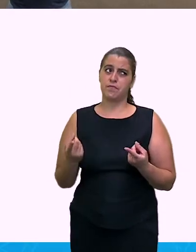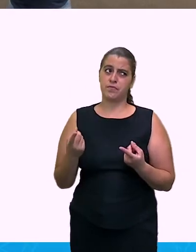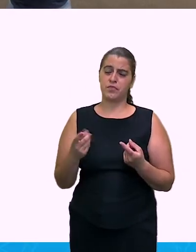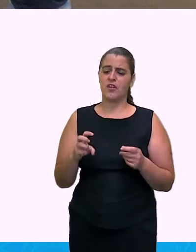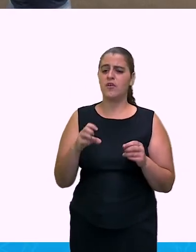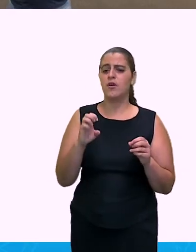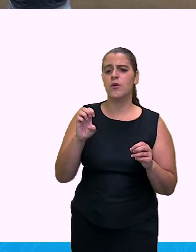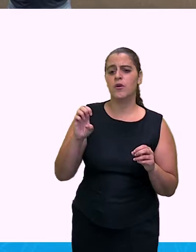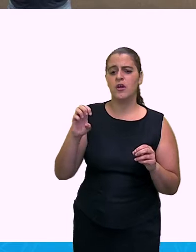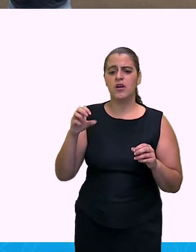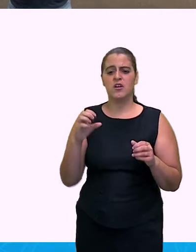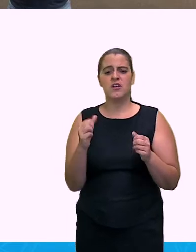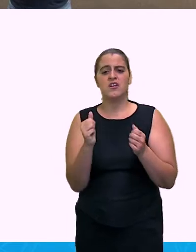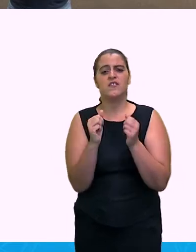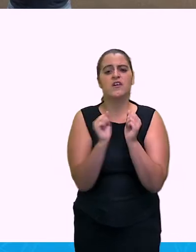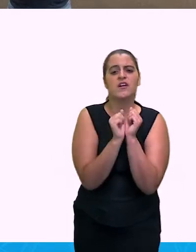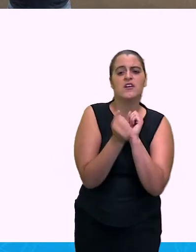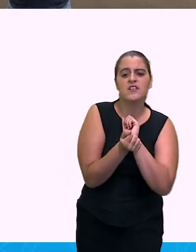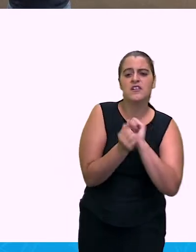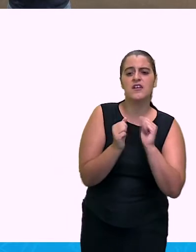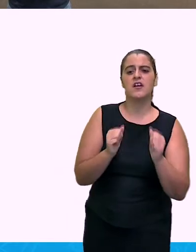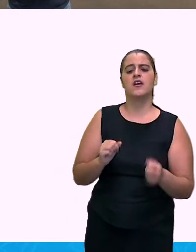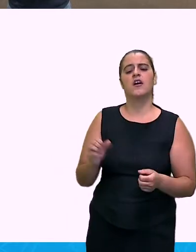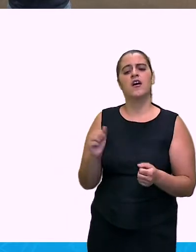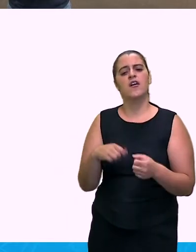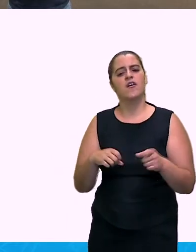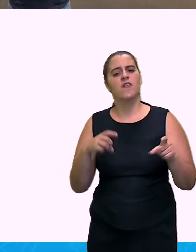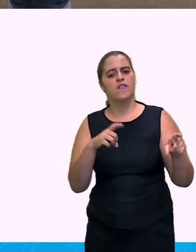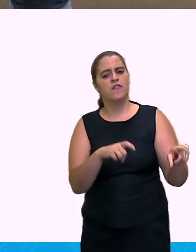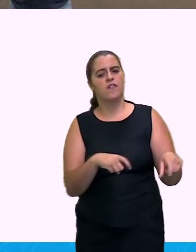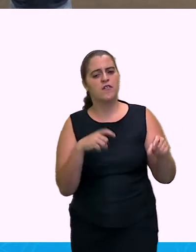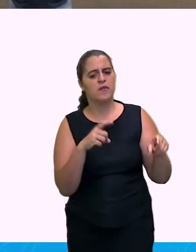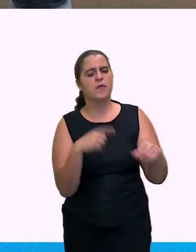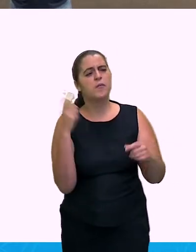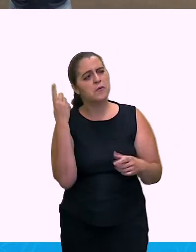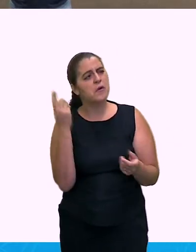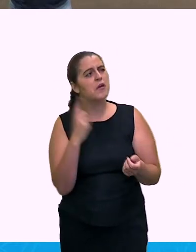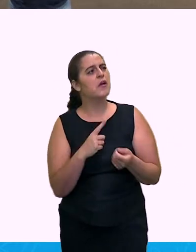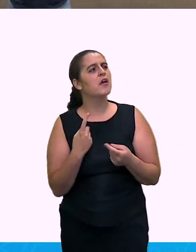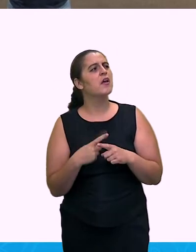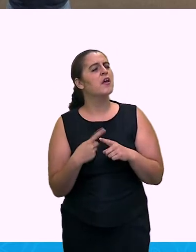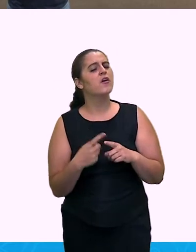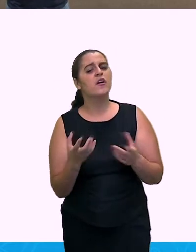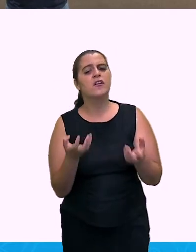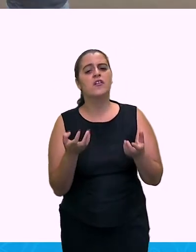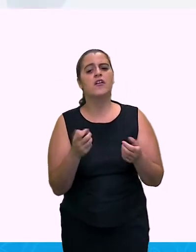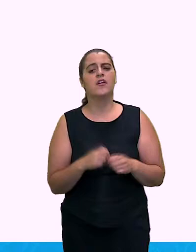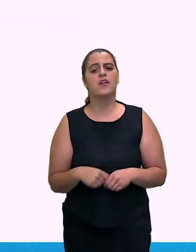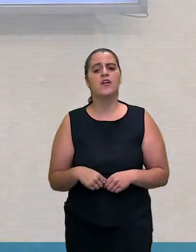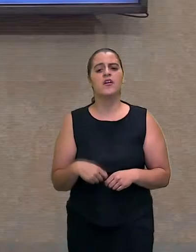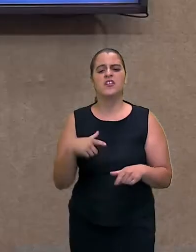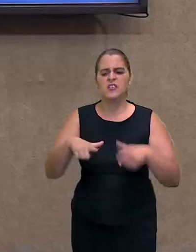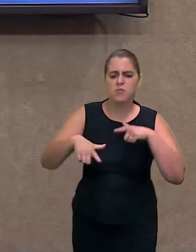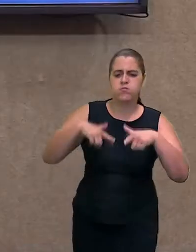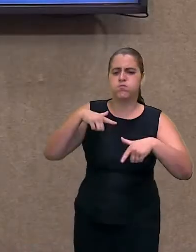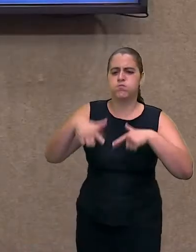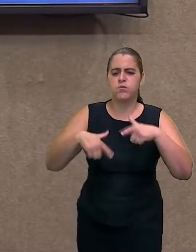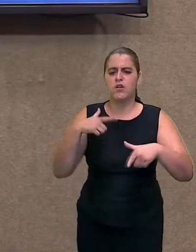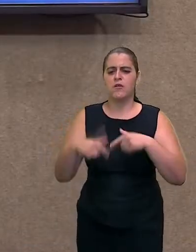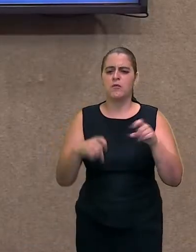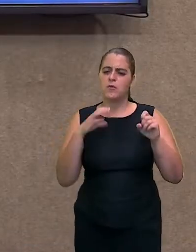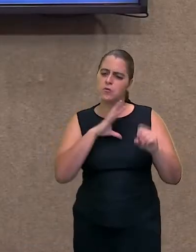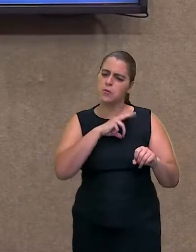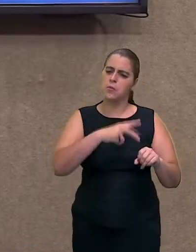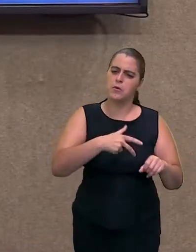explorados, escravizados pelos portugueses. Porque o que que eles queriam? Eles queriam o nosso ouro,